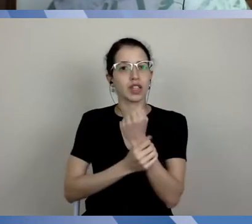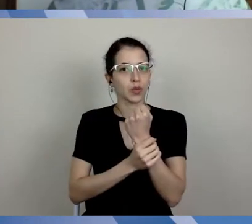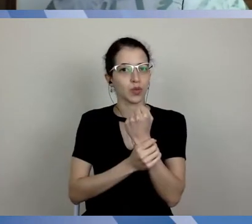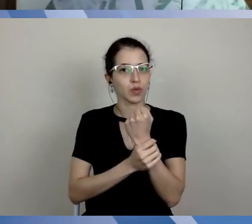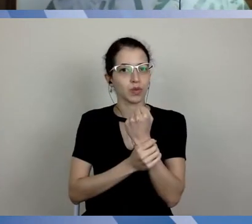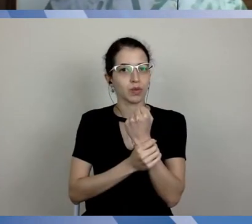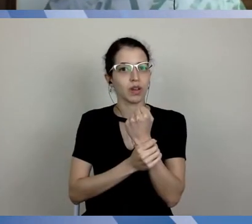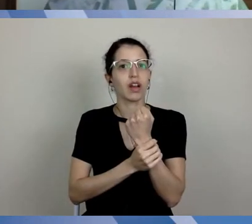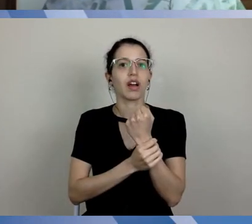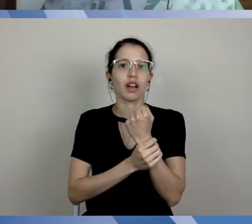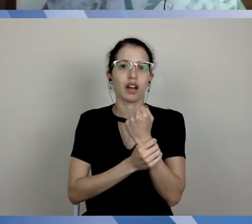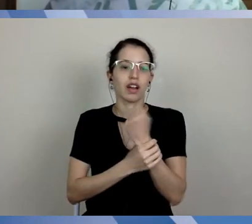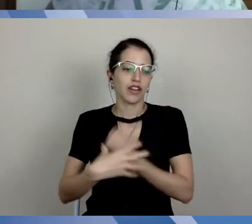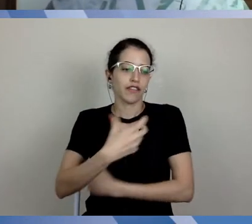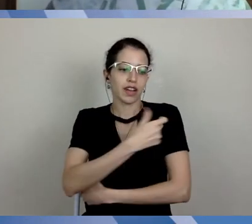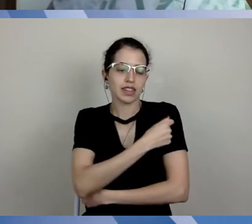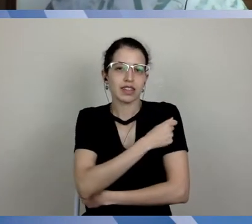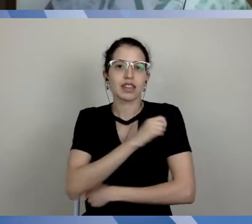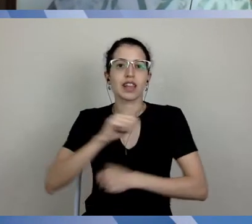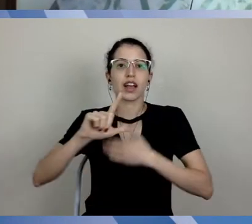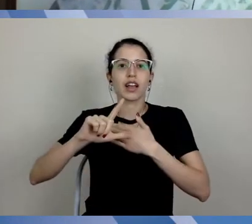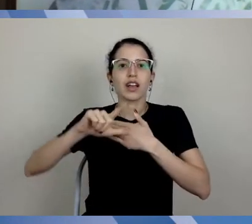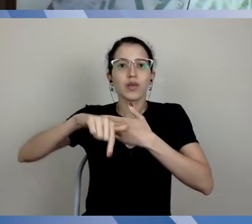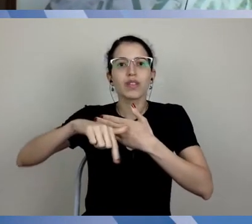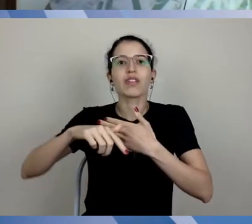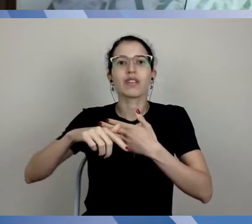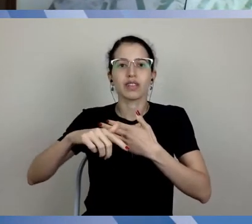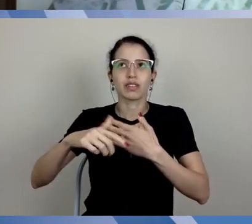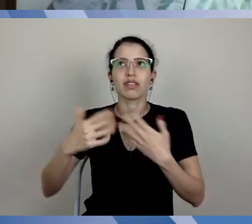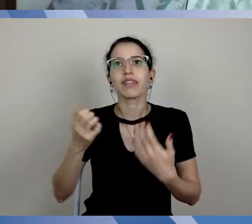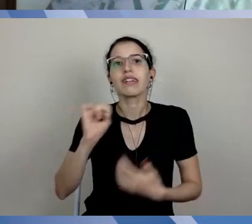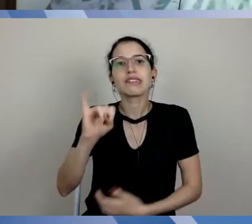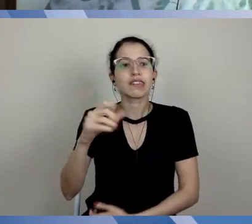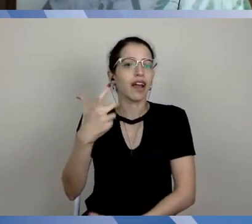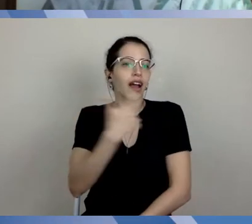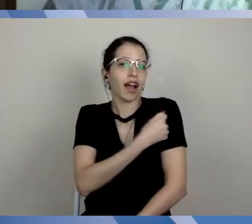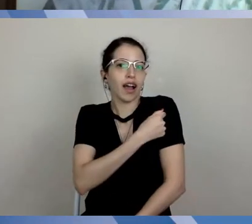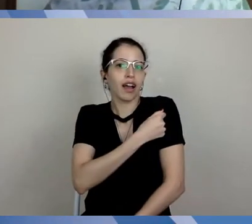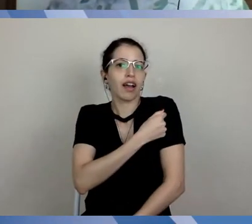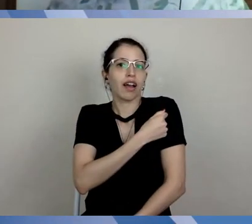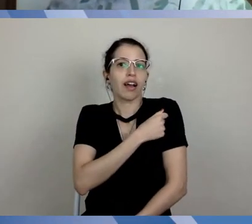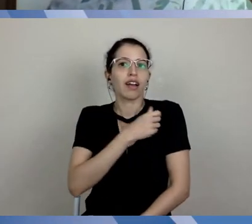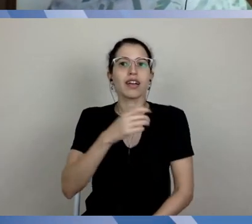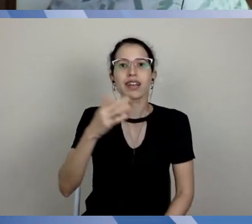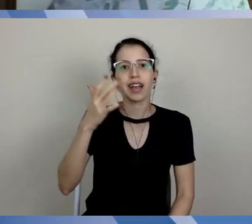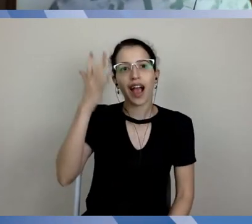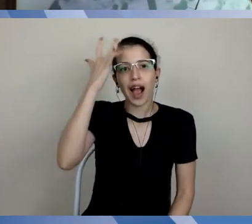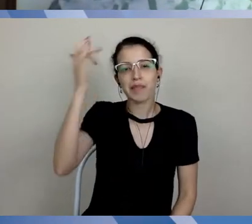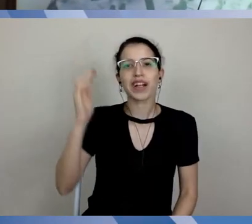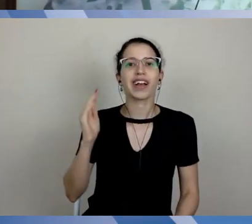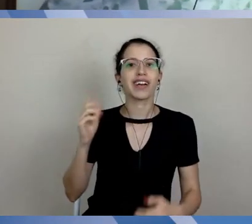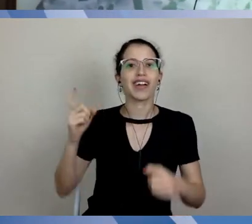de efeito imunogênico da vacina. Senão eu aplico a primeira dose da Coronavac hoje porque eu vou trabalhar na manhã, quer dizer,